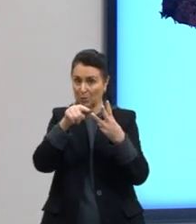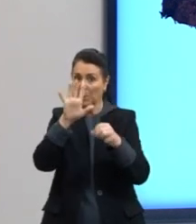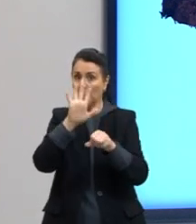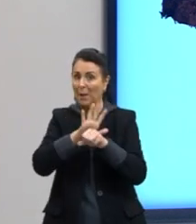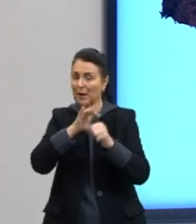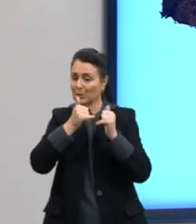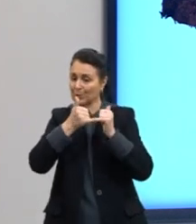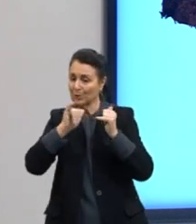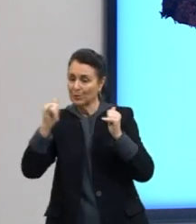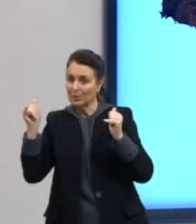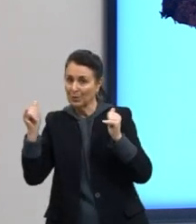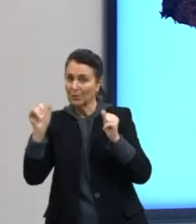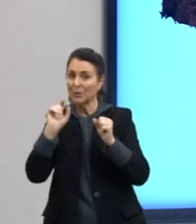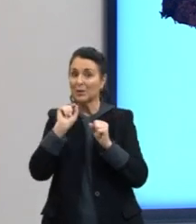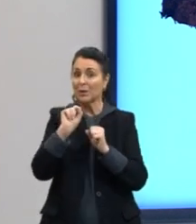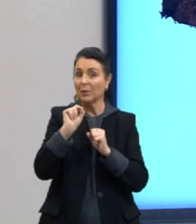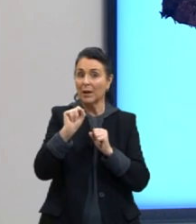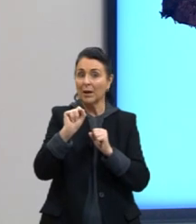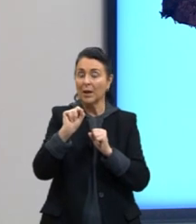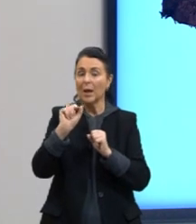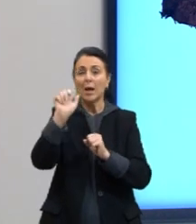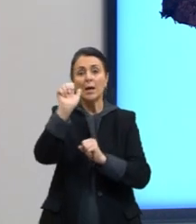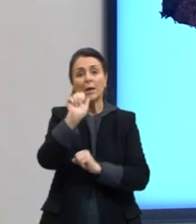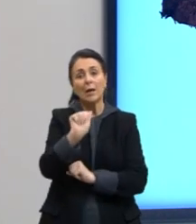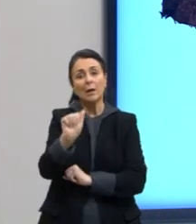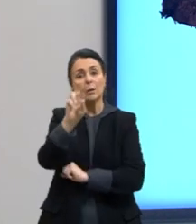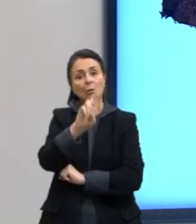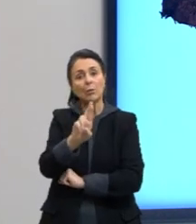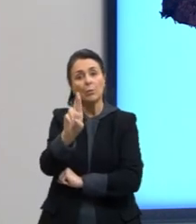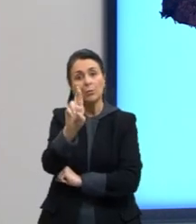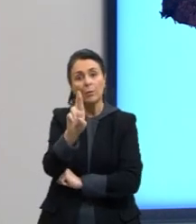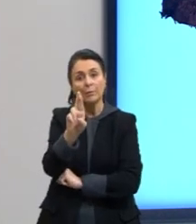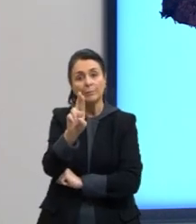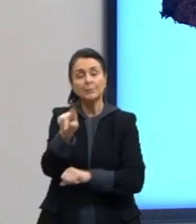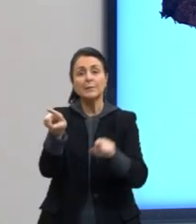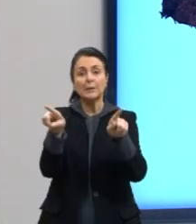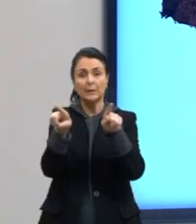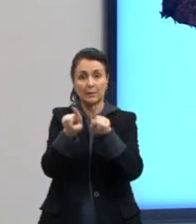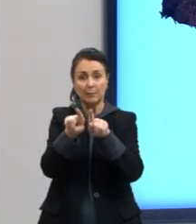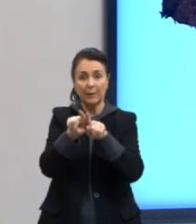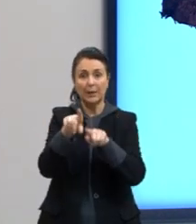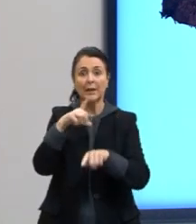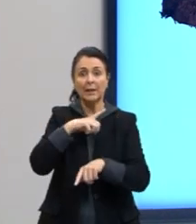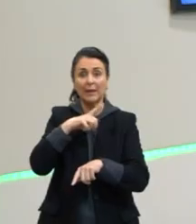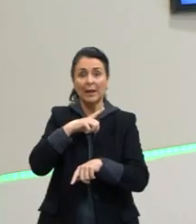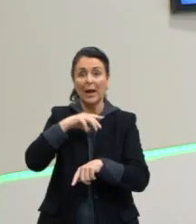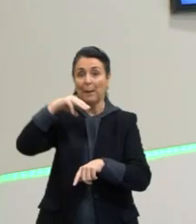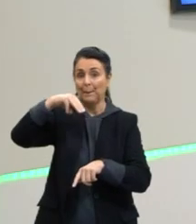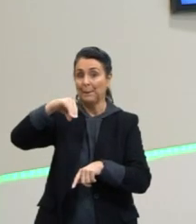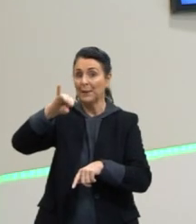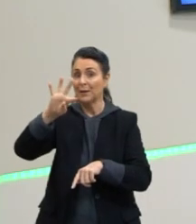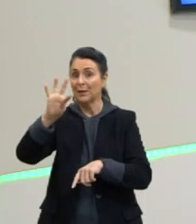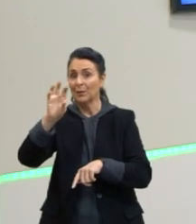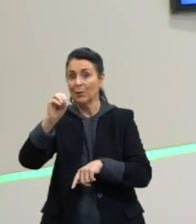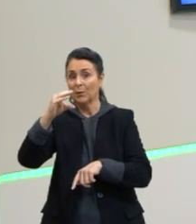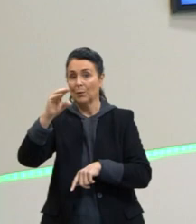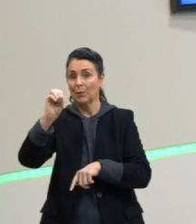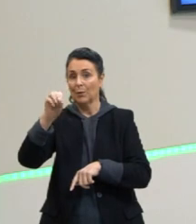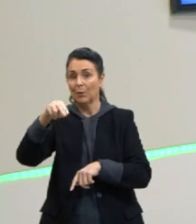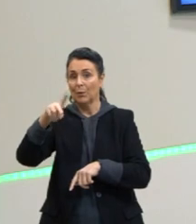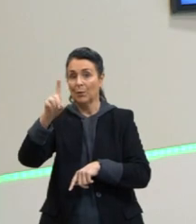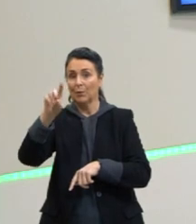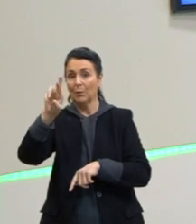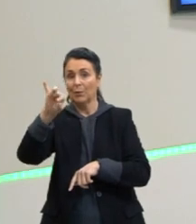é a cadeia respiratória, que também ocorre na mitocôndria. Torna-se possível, nessa etapa,